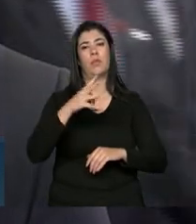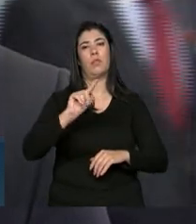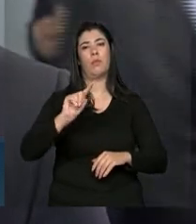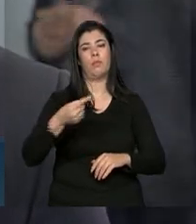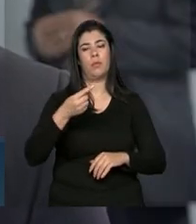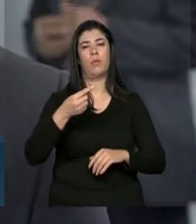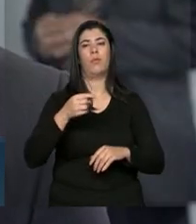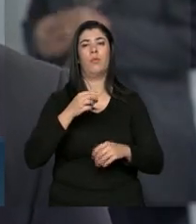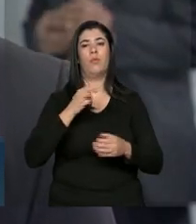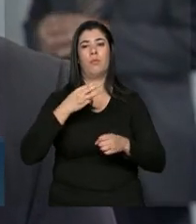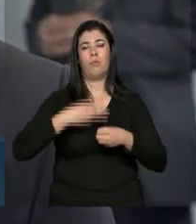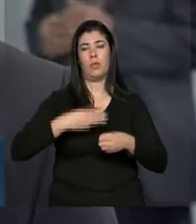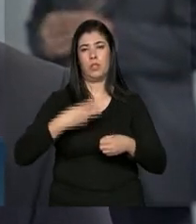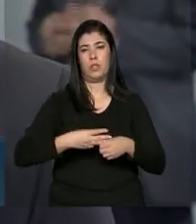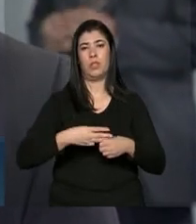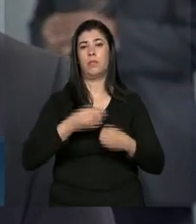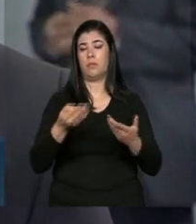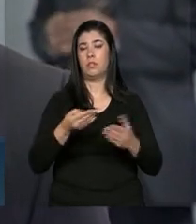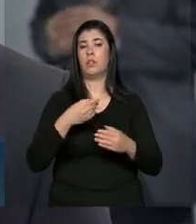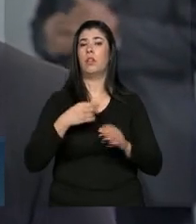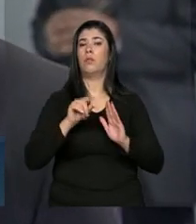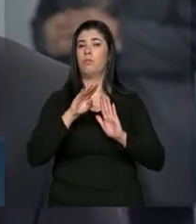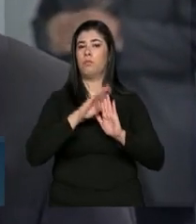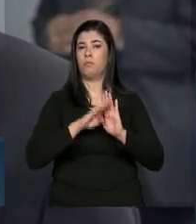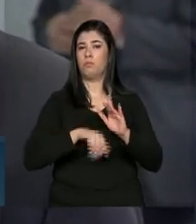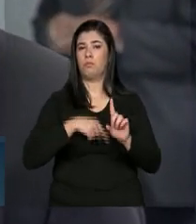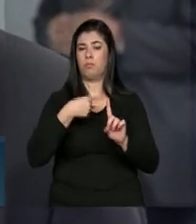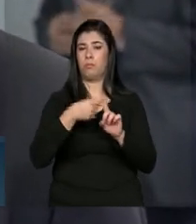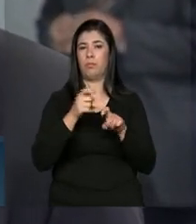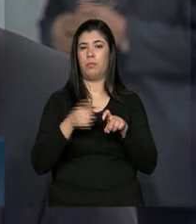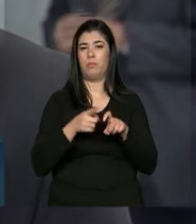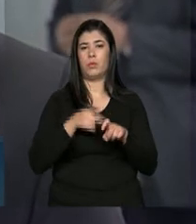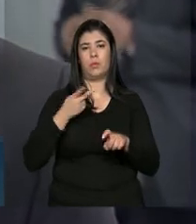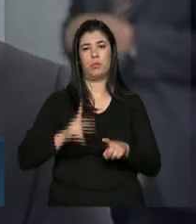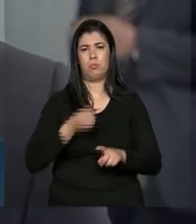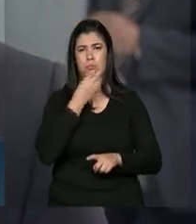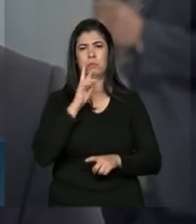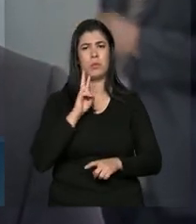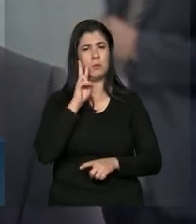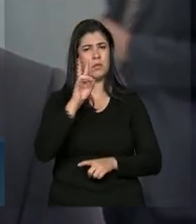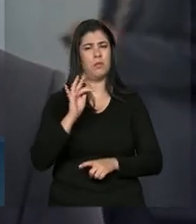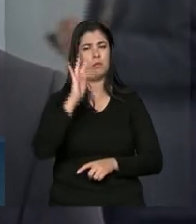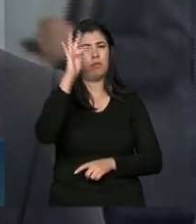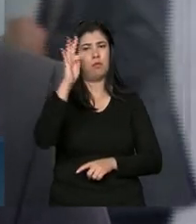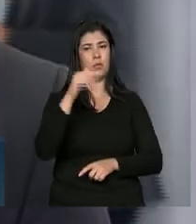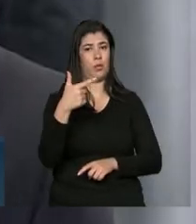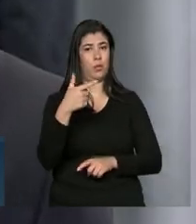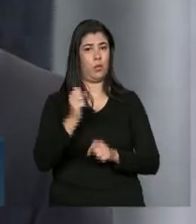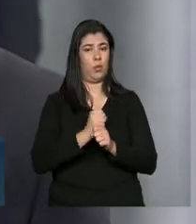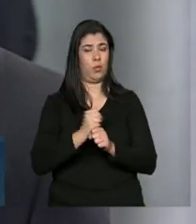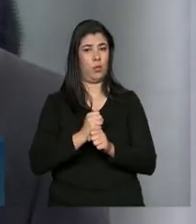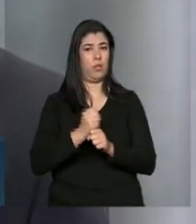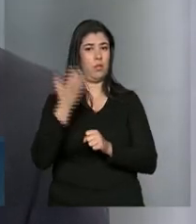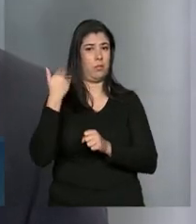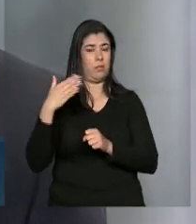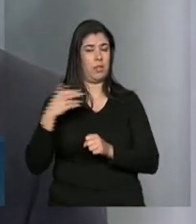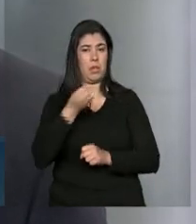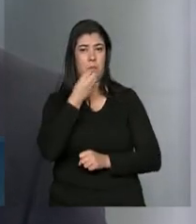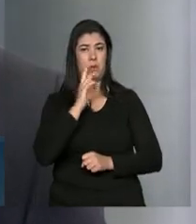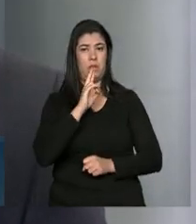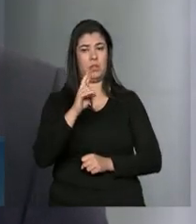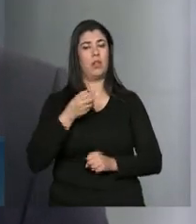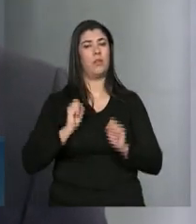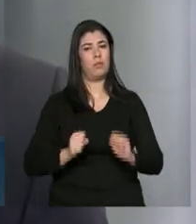municípios. Então o programa segue com ótimas perspectivas. Se dois anos já nos trazem ótimos resultados, que